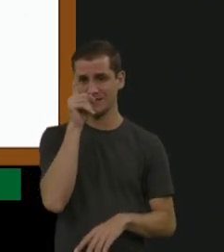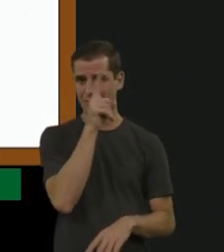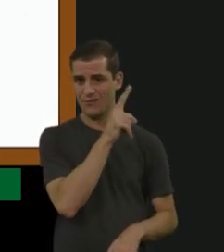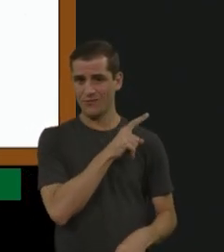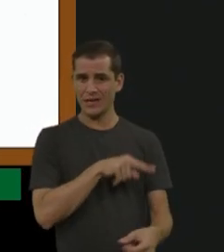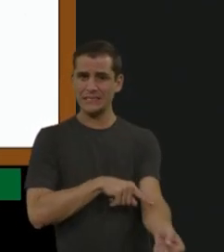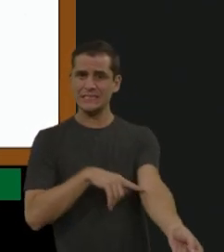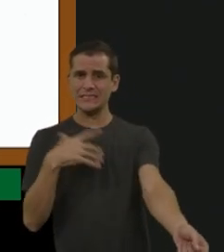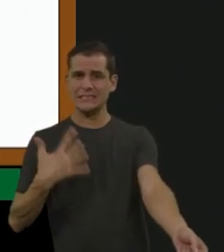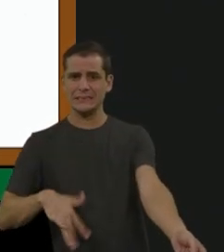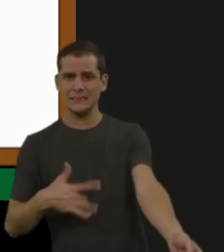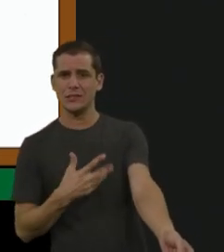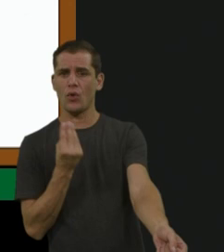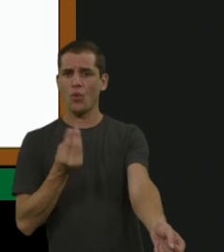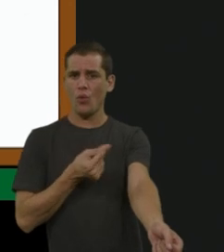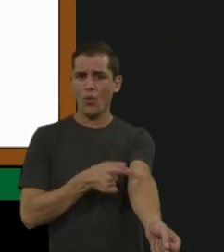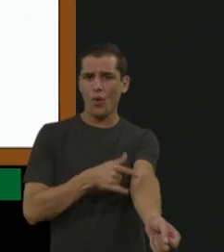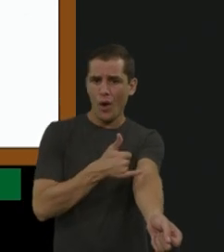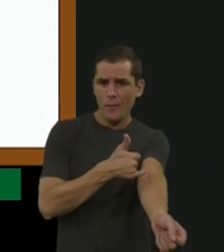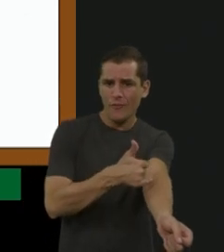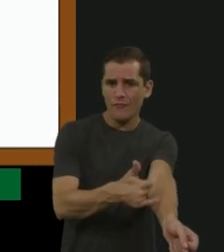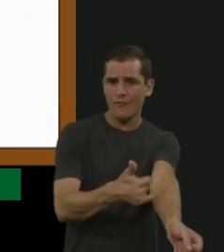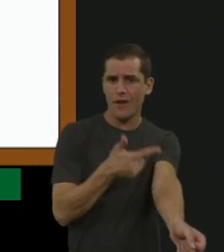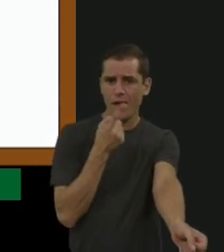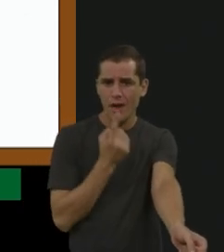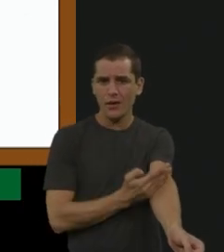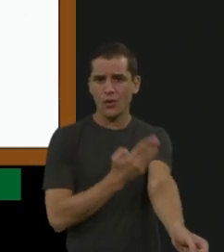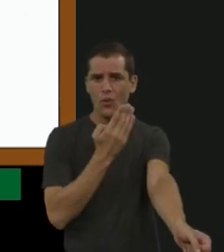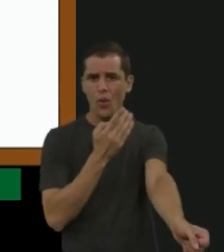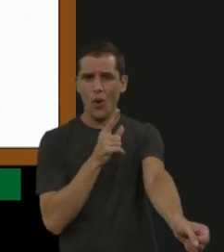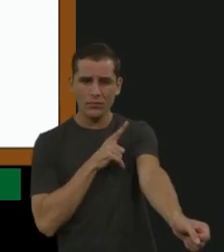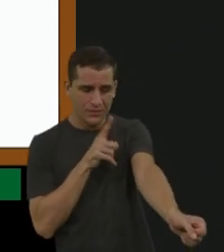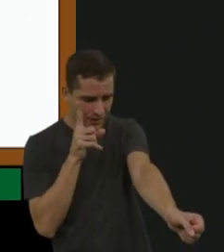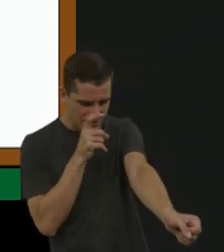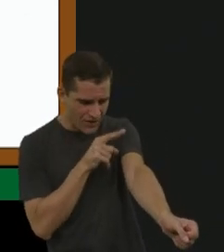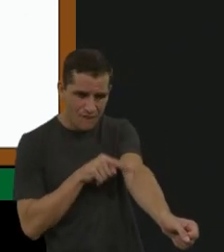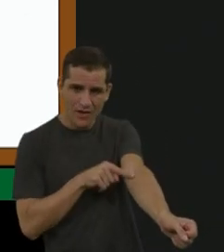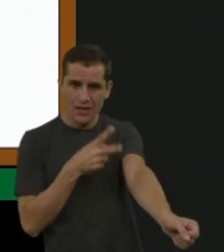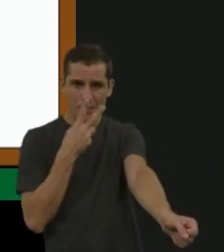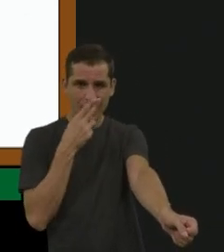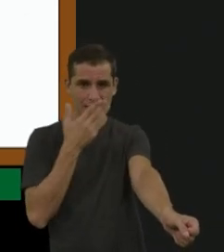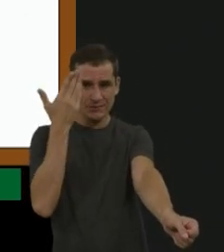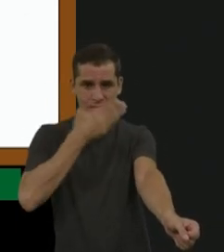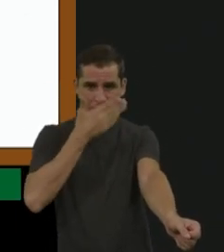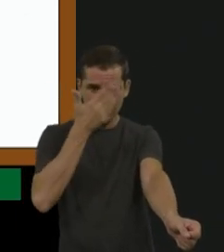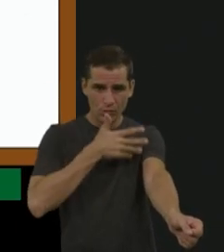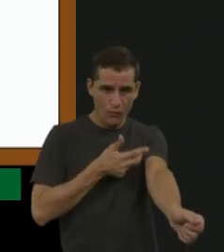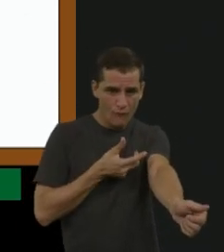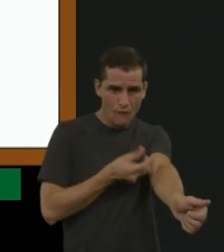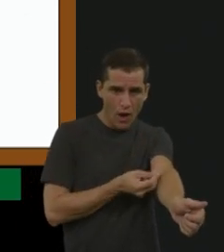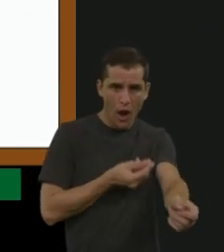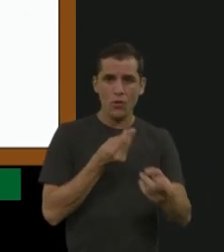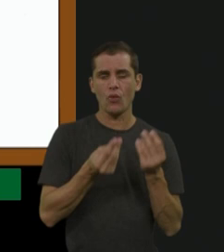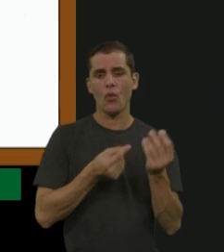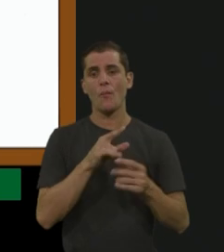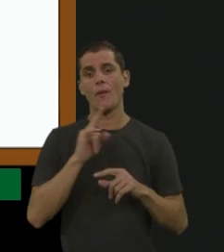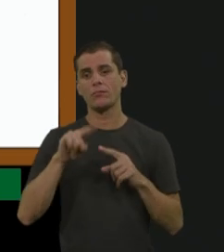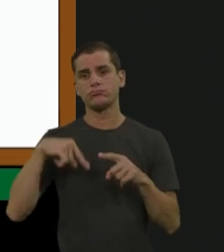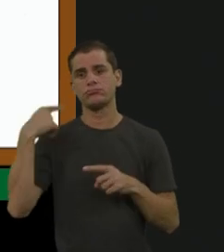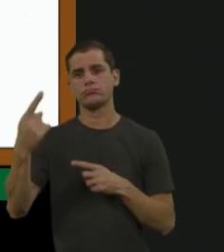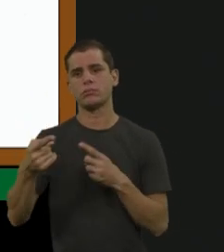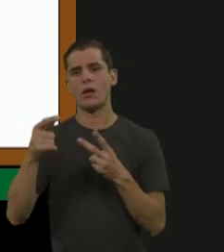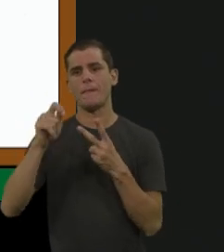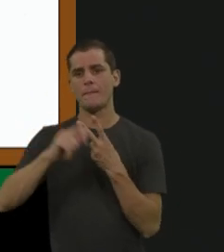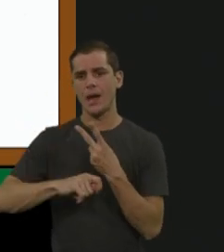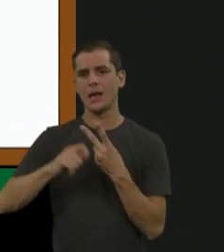desafio também das crianças. Então, gente começa uma vez por semana. Então, logo de no próximo mês, já passa para duas vezes ou